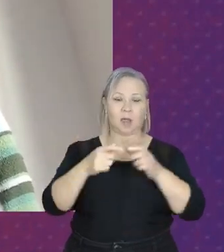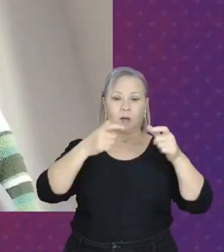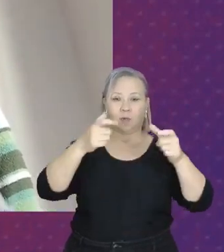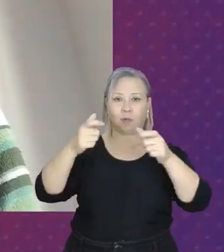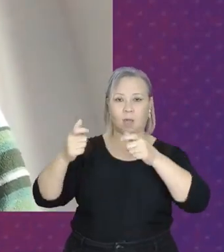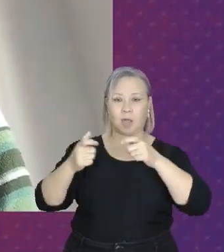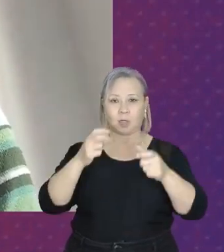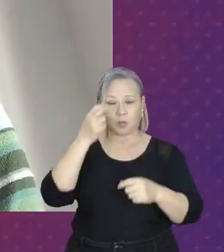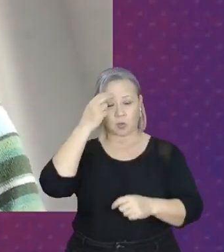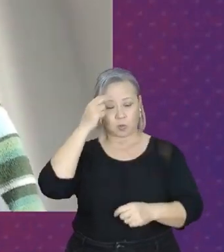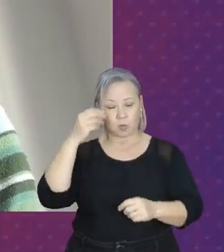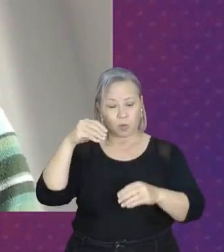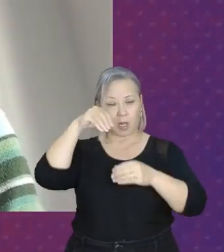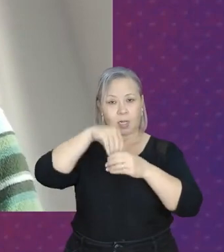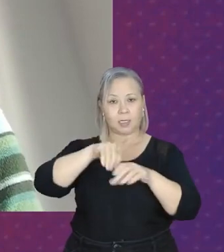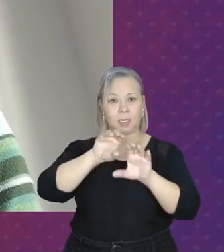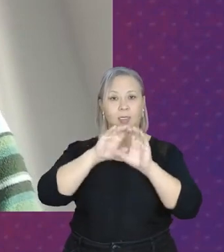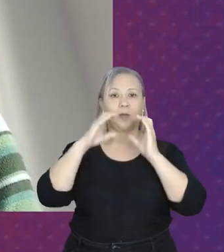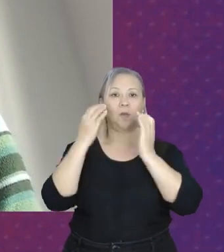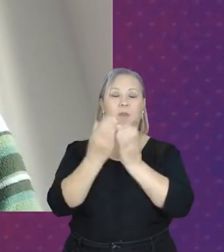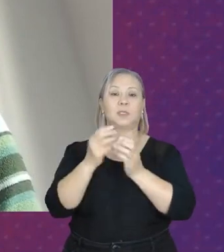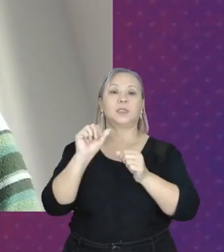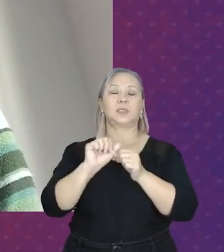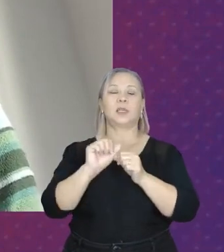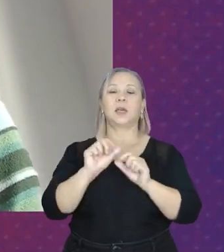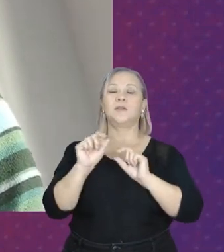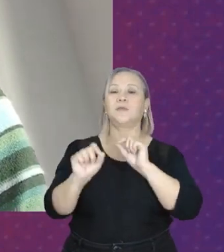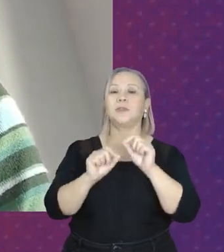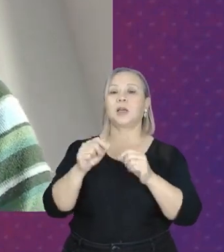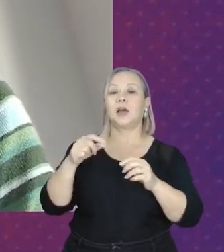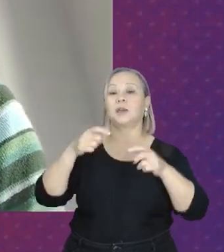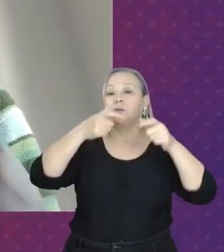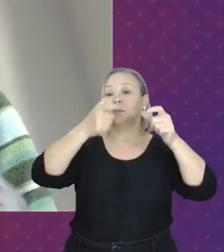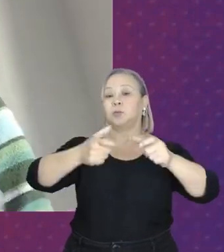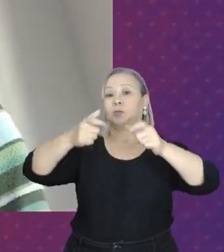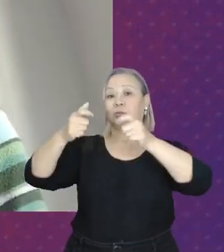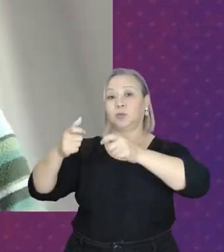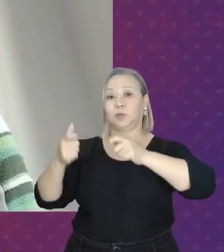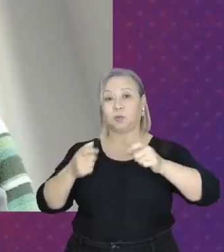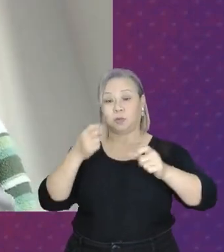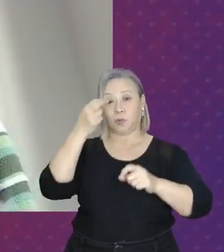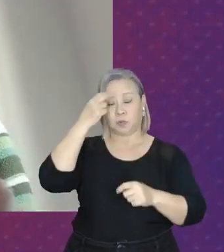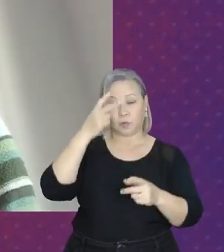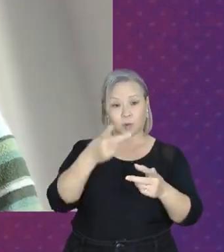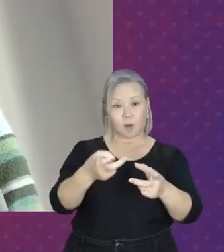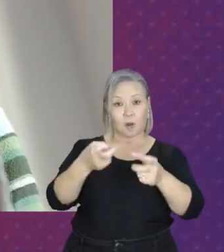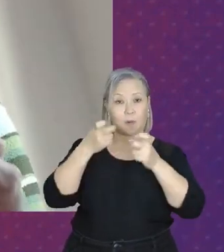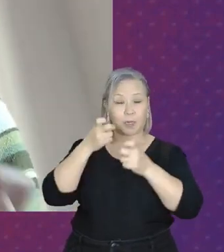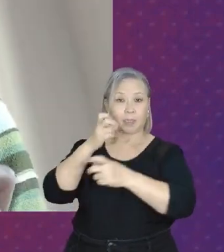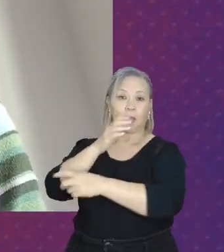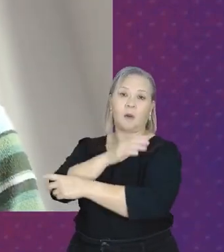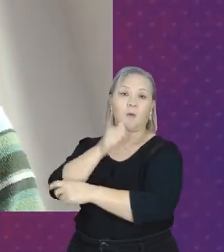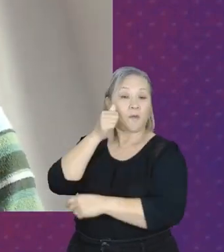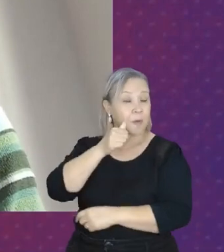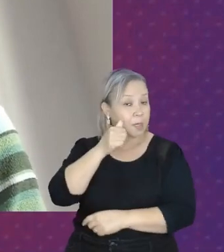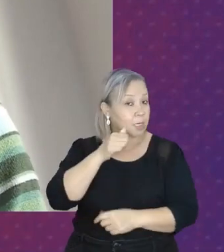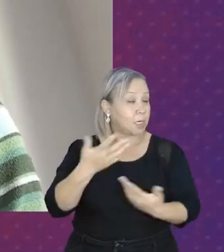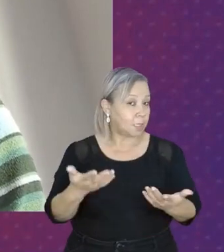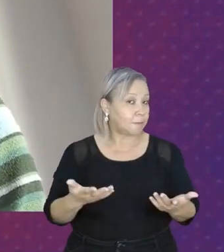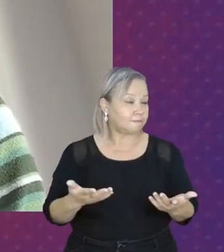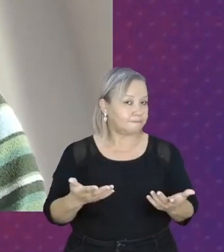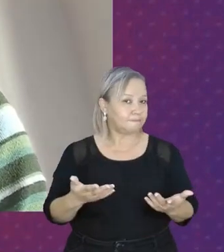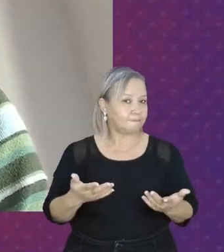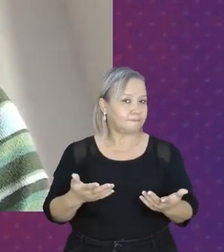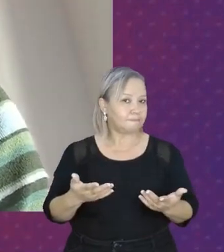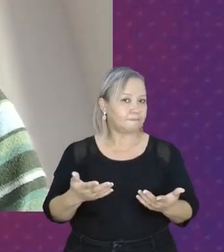dentro das comunidades. E se a gente fizer esse recorte de pontos de cultura sob o olhar feminino e para as mulheres, isso vai